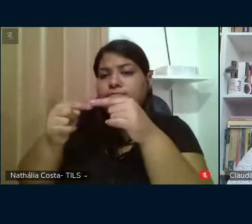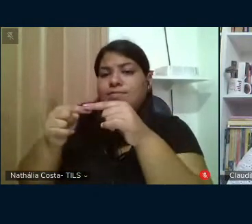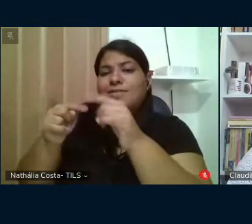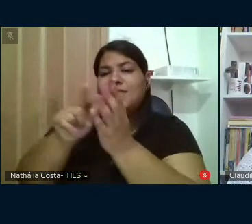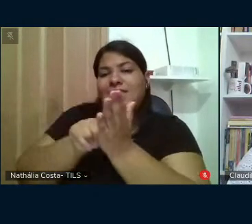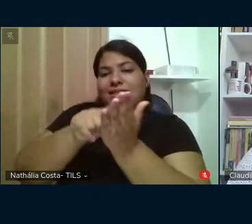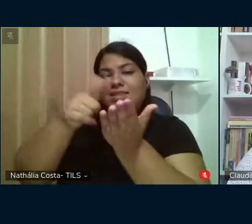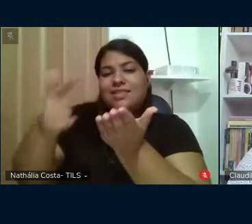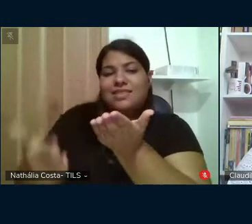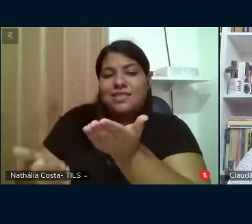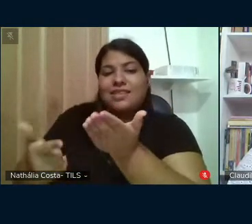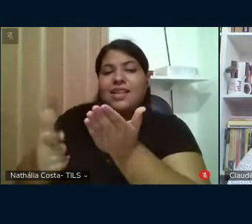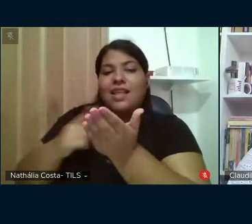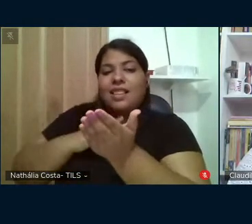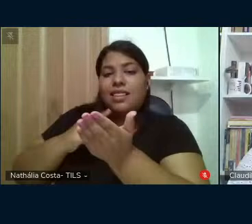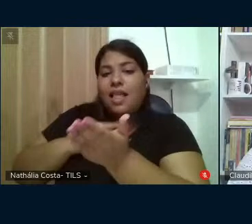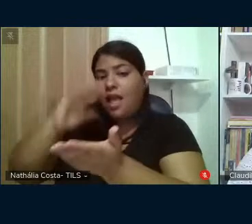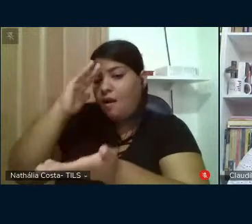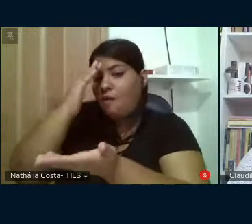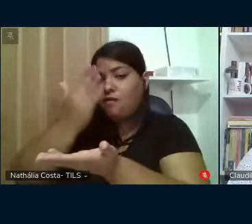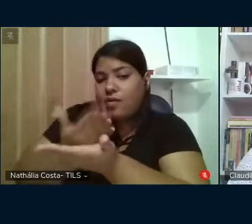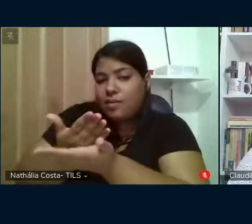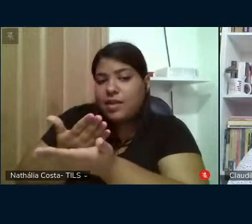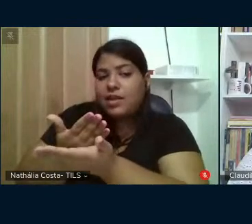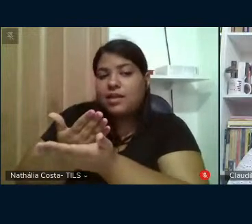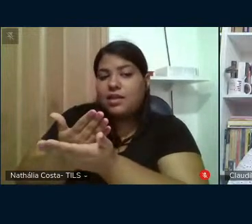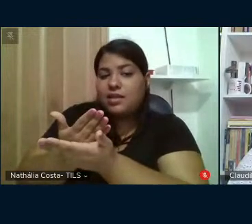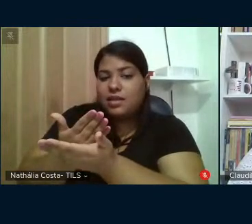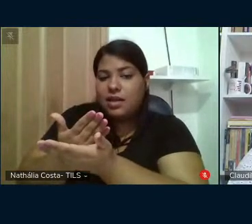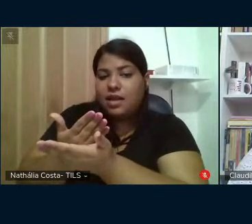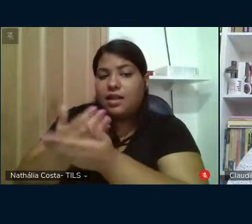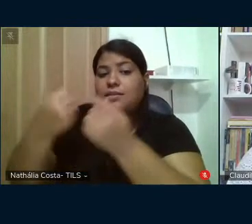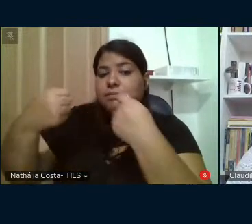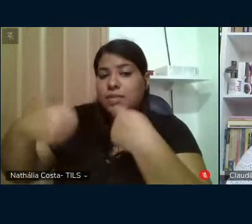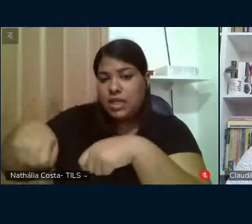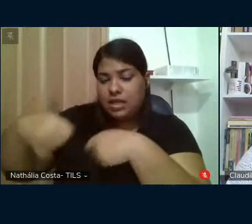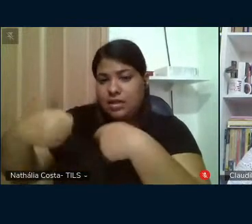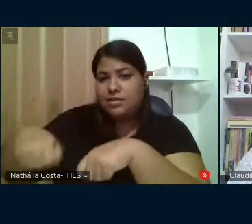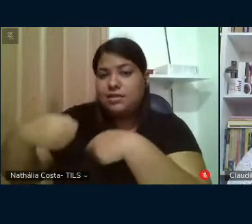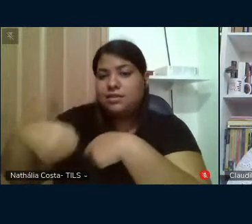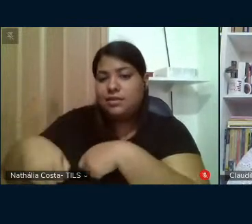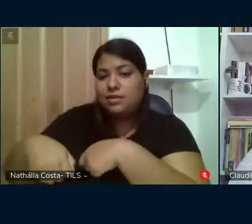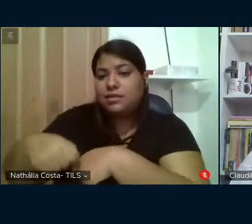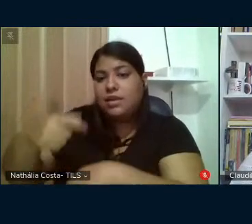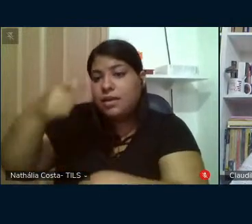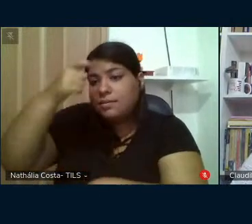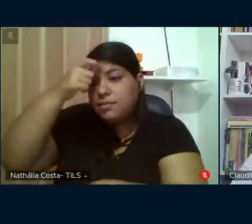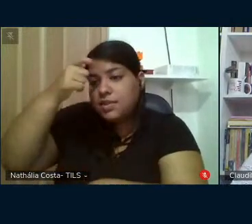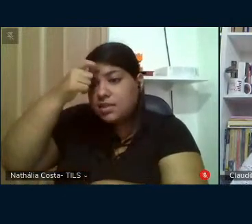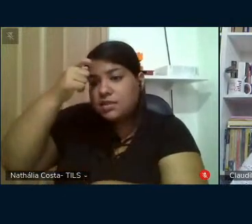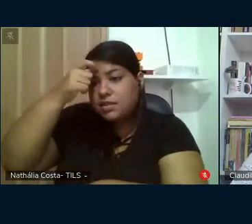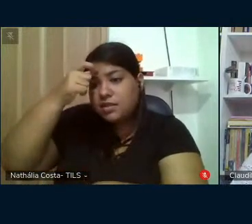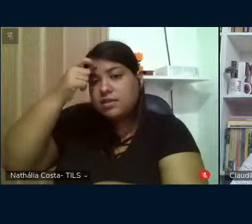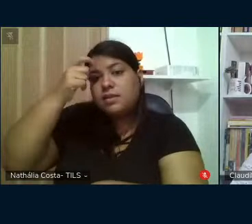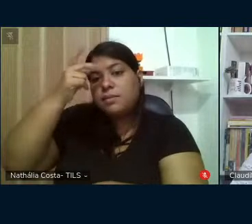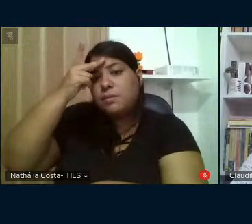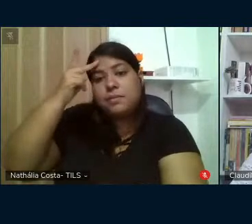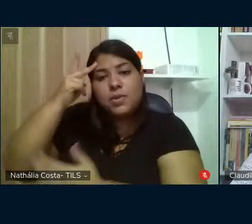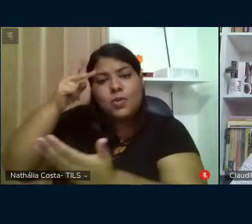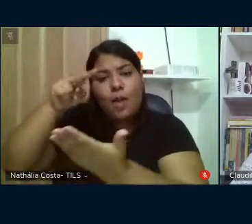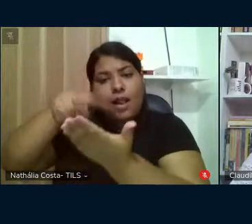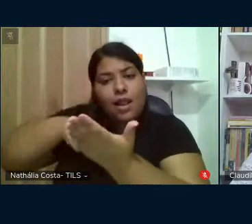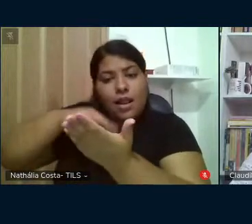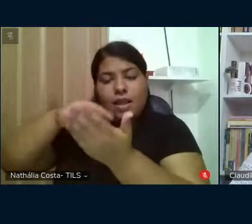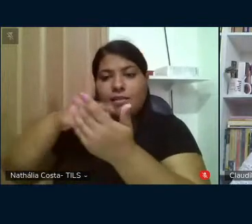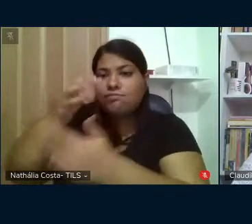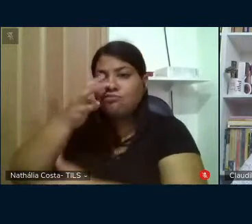jornais a confiabilidade necessária para alcançar as mentes e os corações dos leitores e telespectadores, mesmo